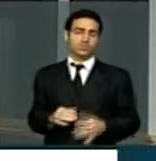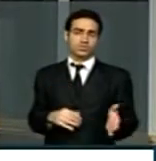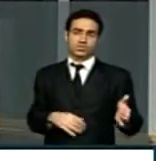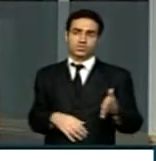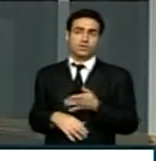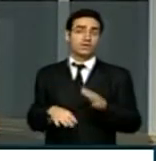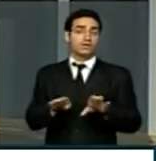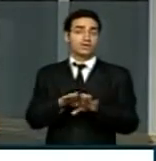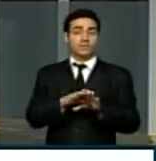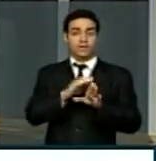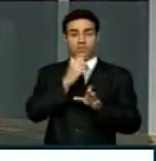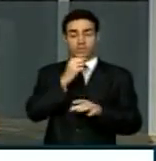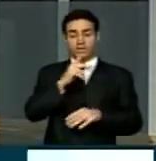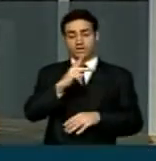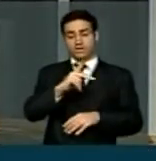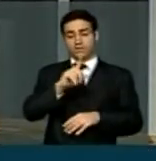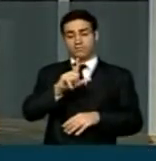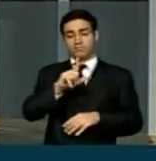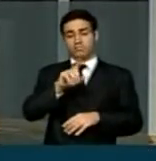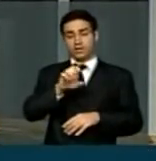vi também o Peluso indo embora.